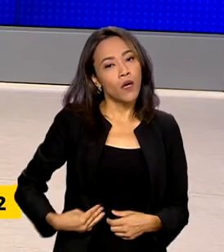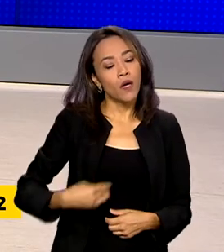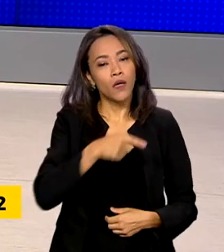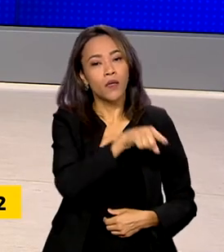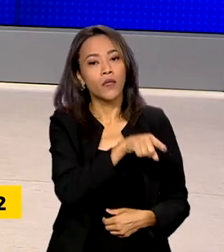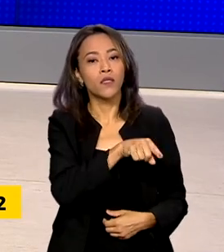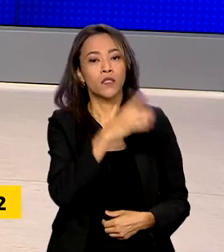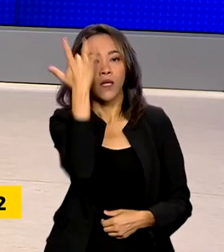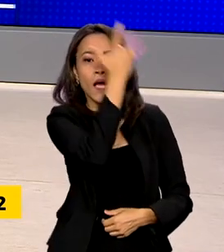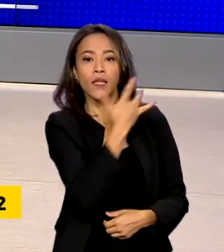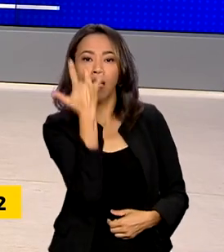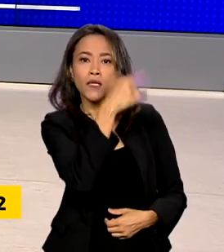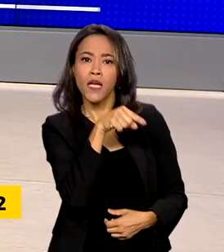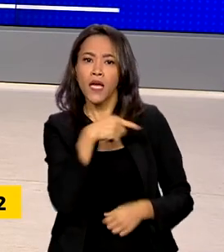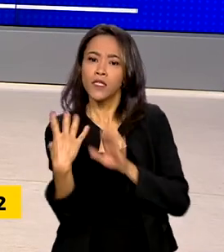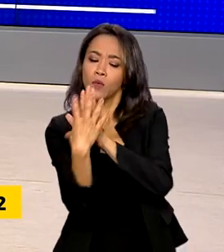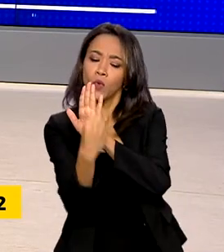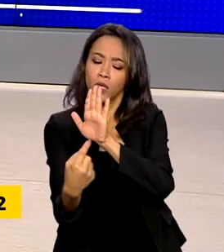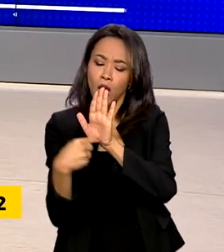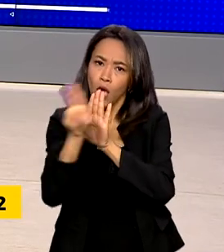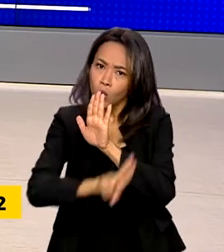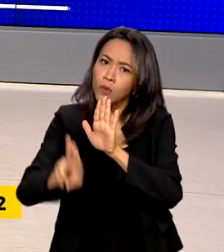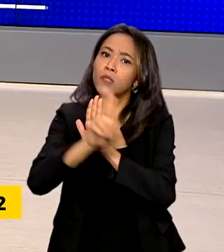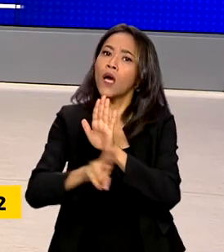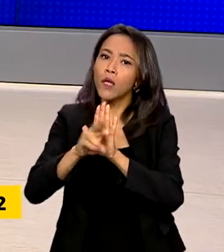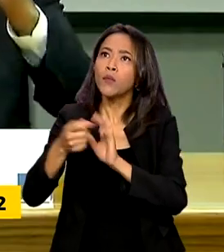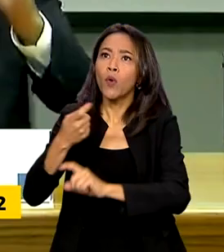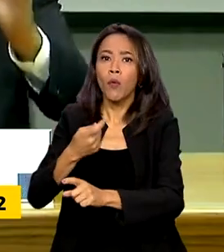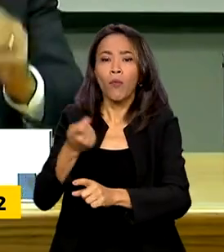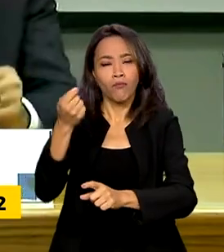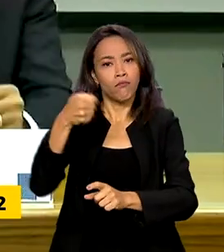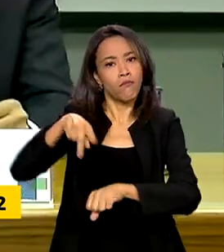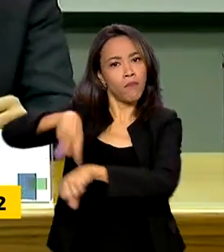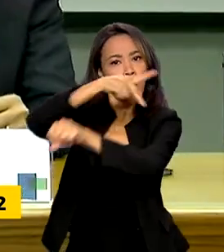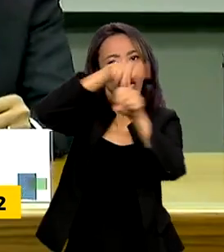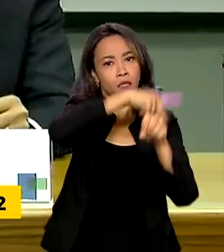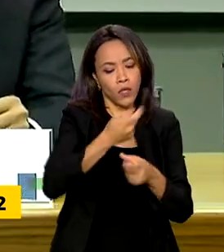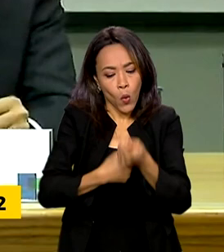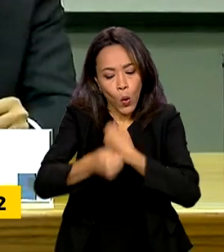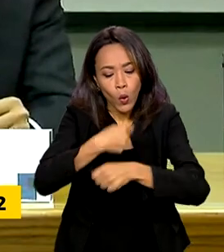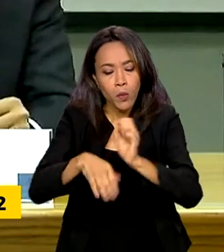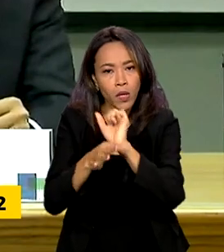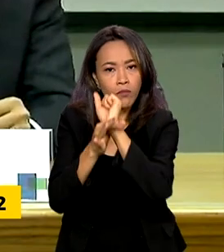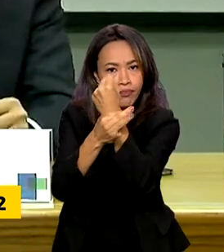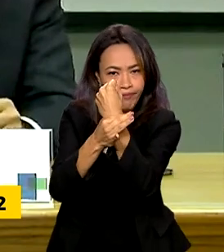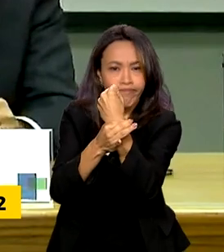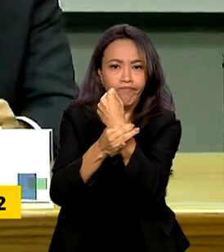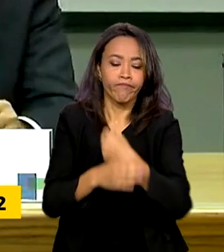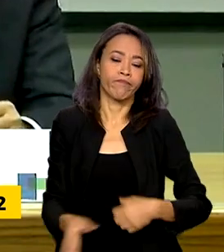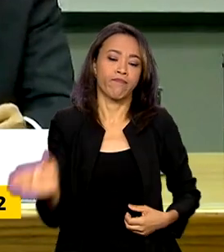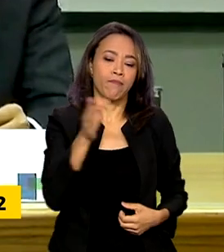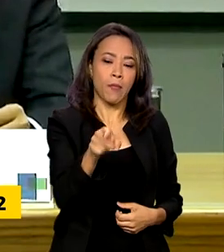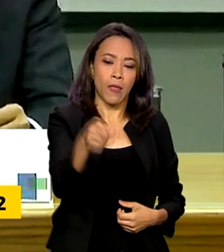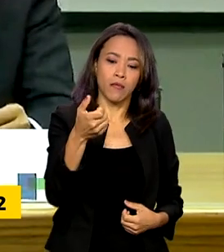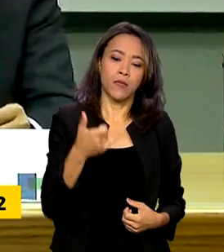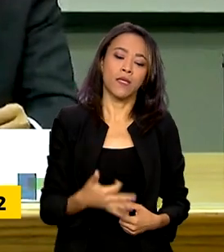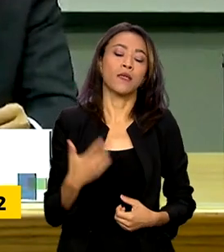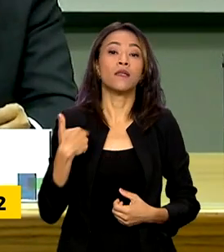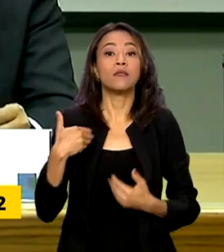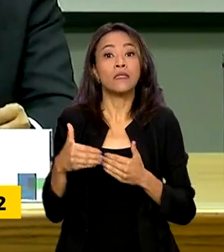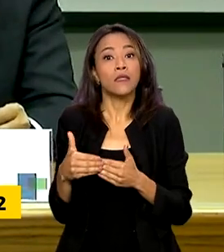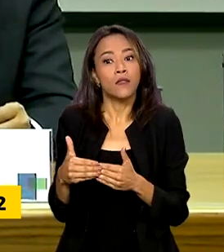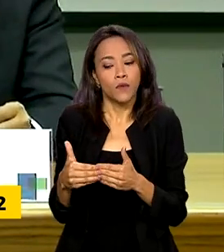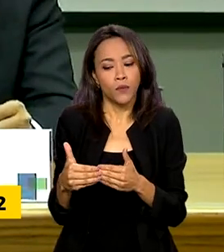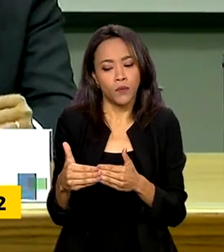é usado por países com economias consolidadas. Você efetivamente dá um horizonte de longo prazo para